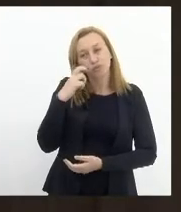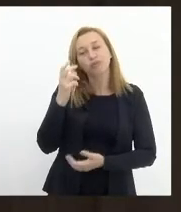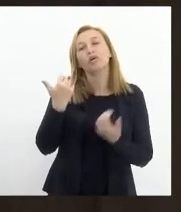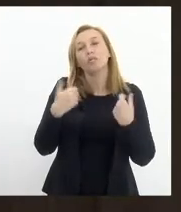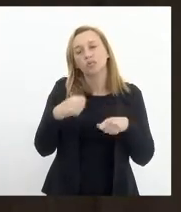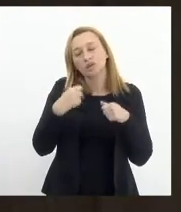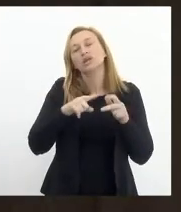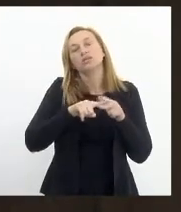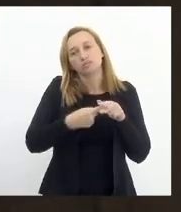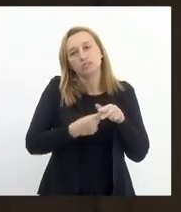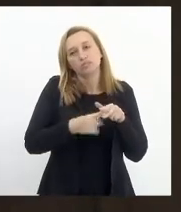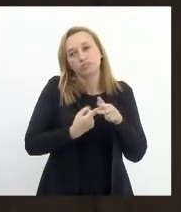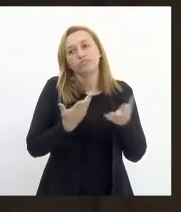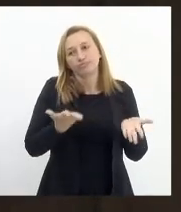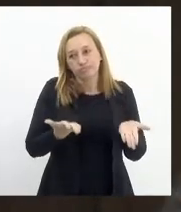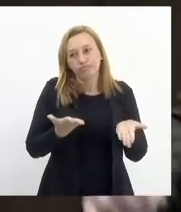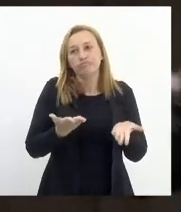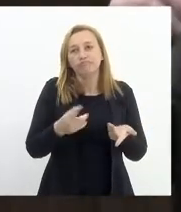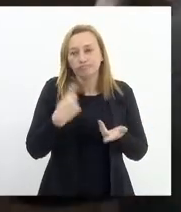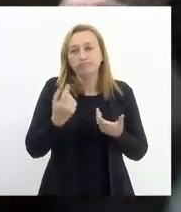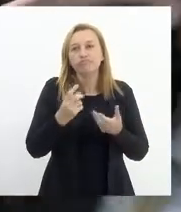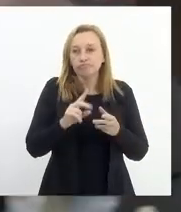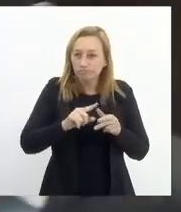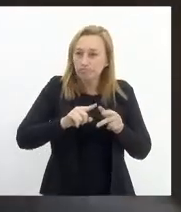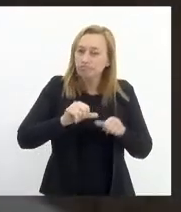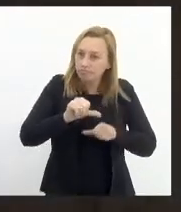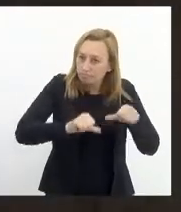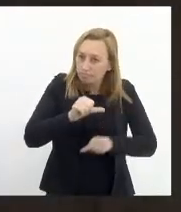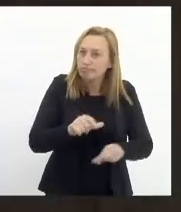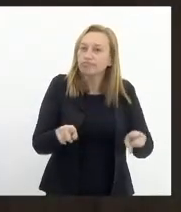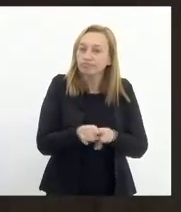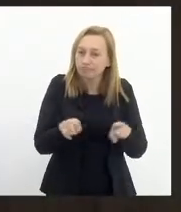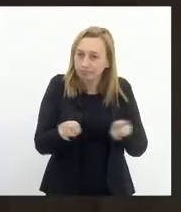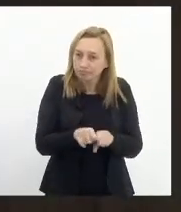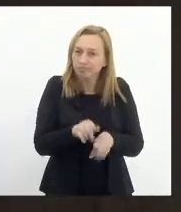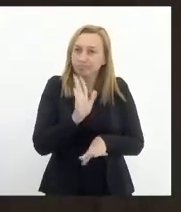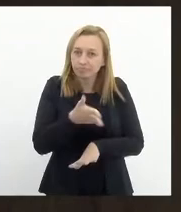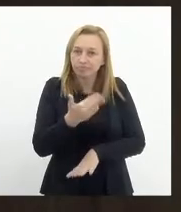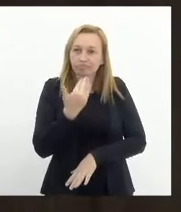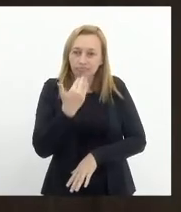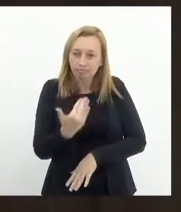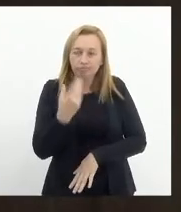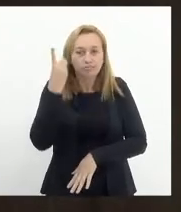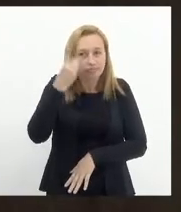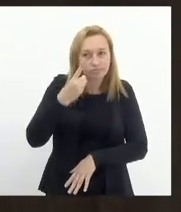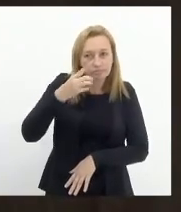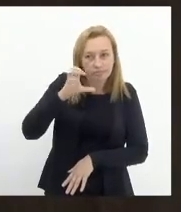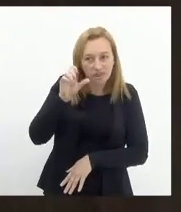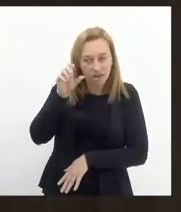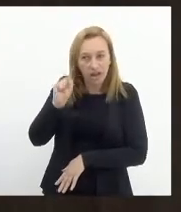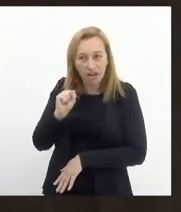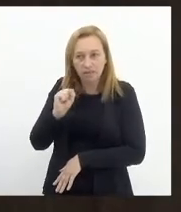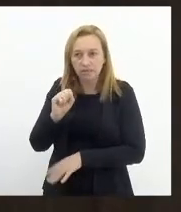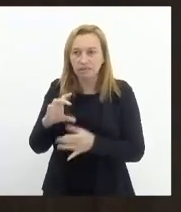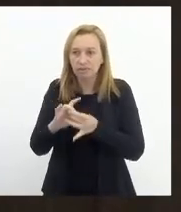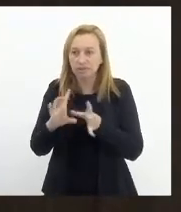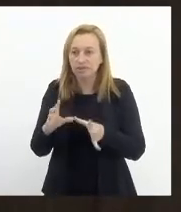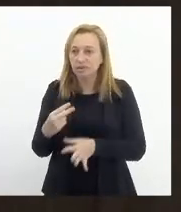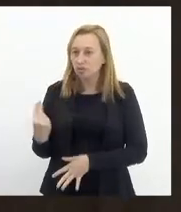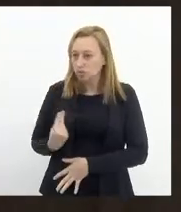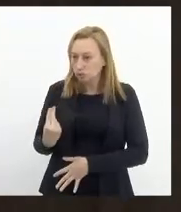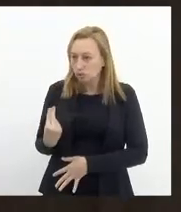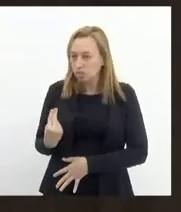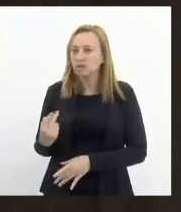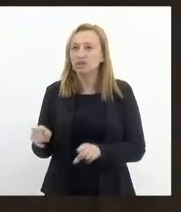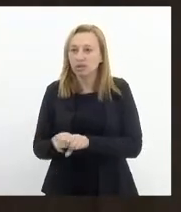precisa mudar e a gente vai mudar isso também. já pedir ao deputado Carlos Augusto de ter autorização para me tornar coautor